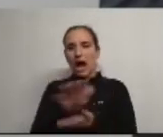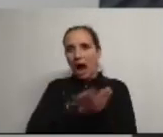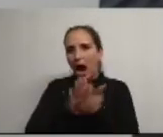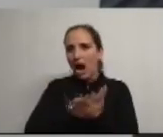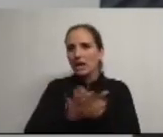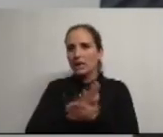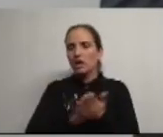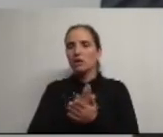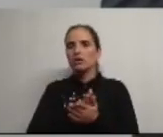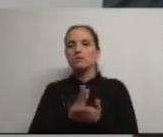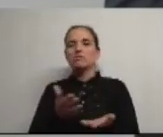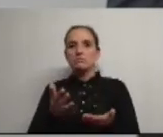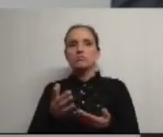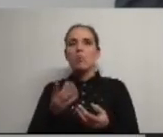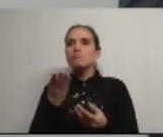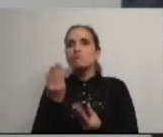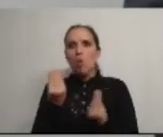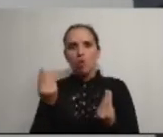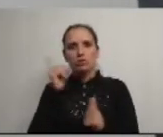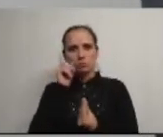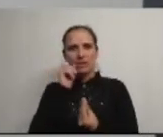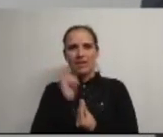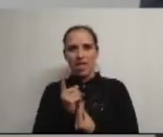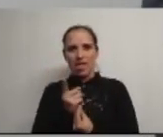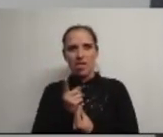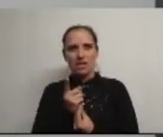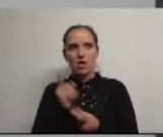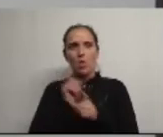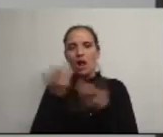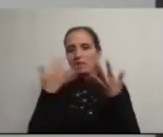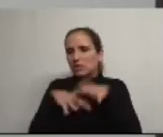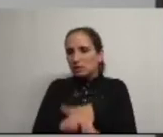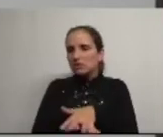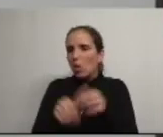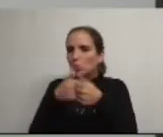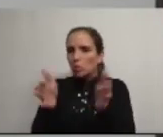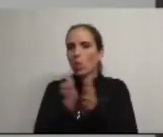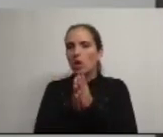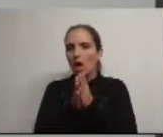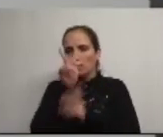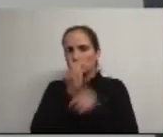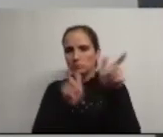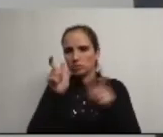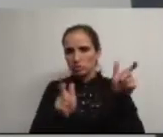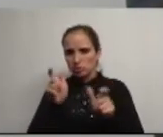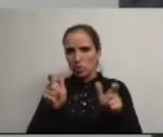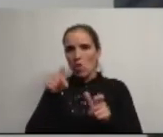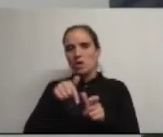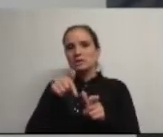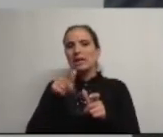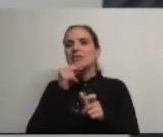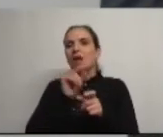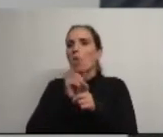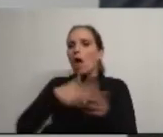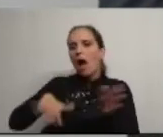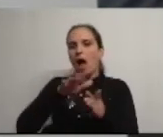que relevamos de extrema importância para uma integração total dos cidadãos na nossa terra e